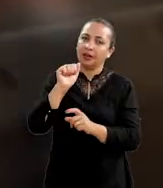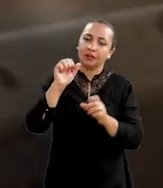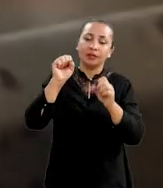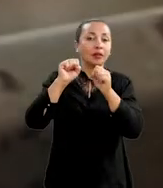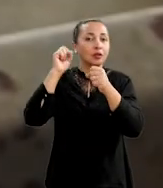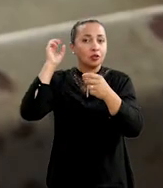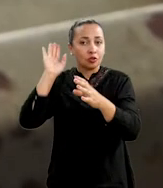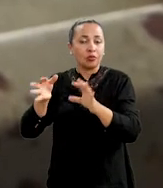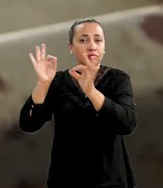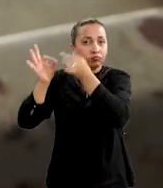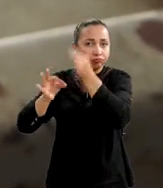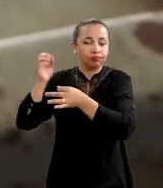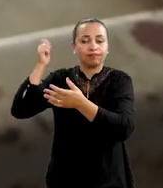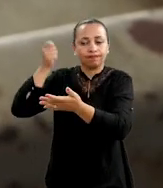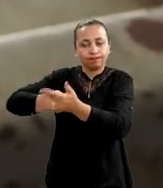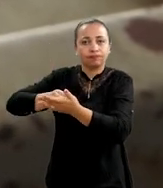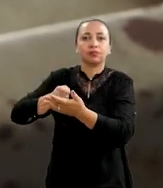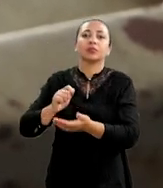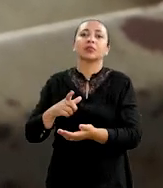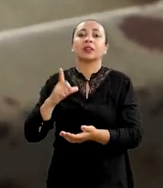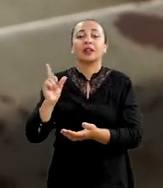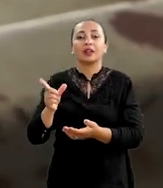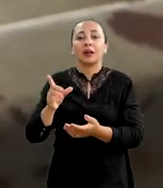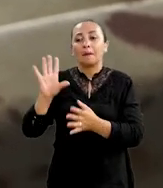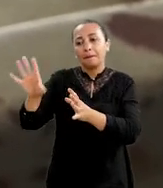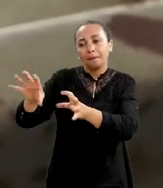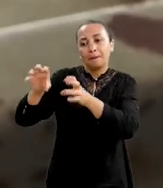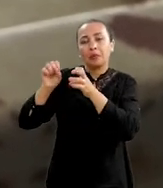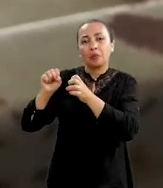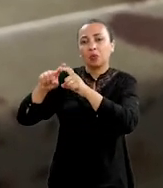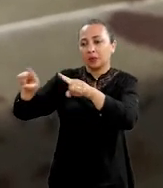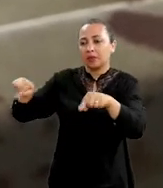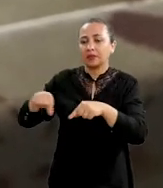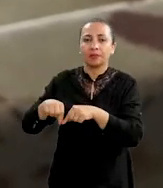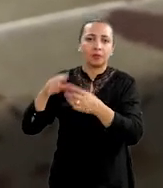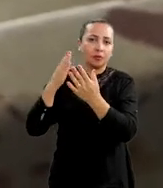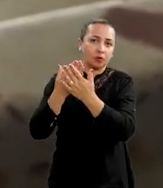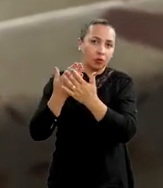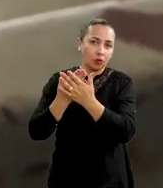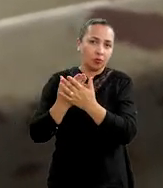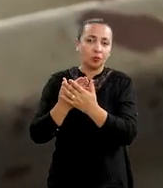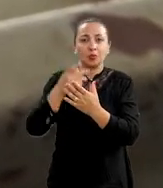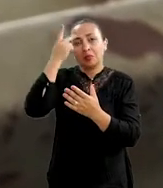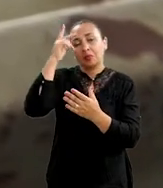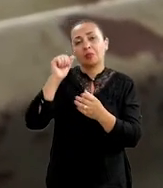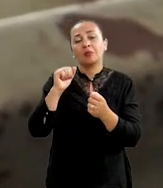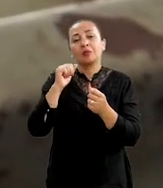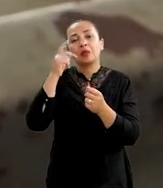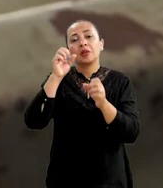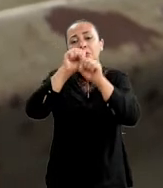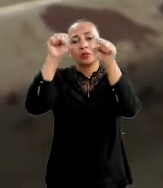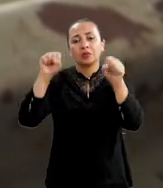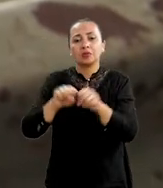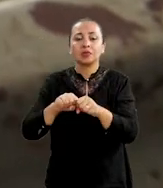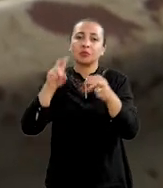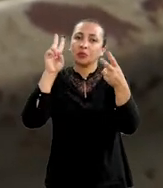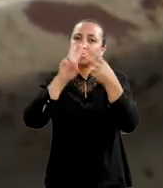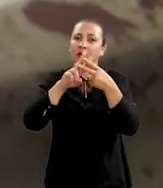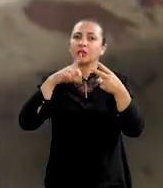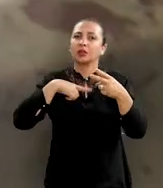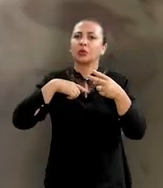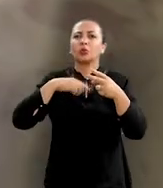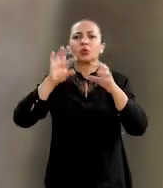para trabalhar com eles. E a gente pegou, a princípio, uma turma da sala de aula, porque o sistema prisional tem toda uma